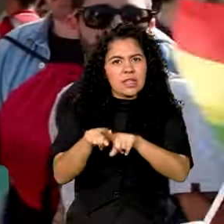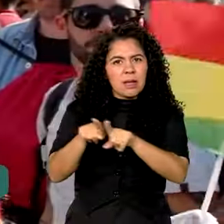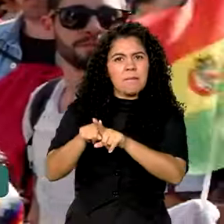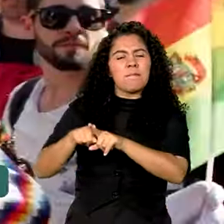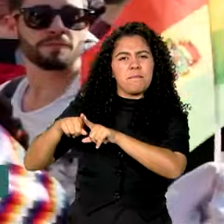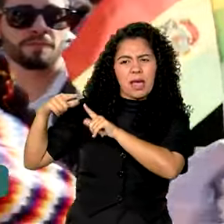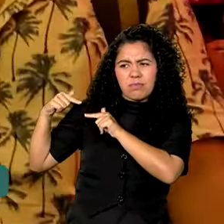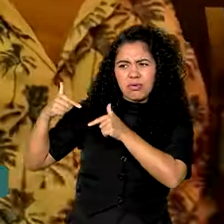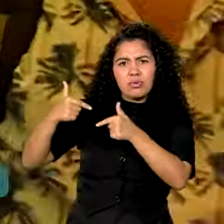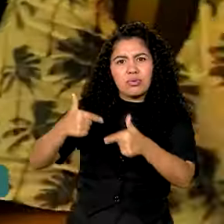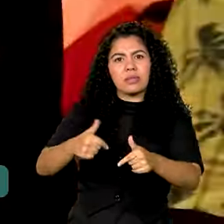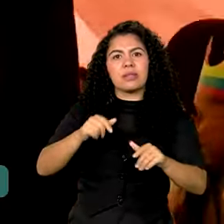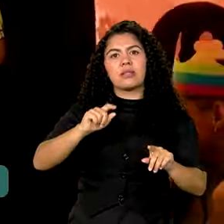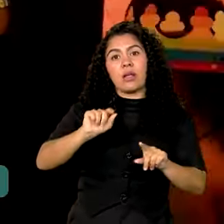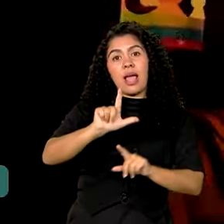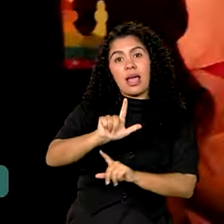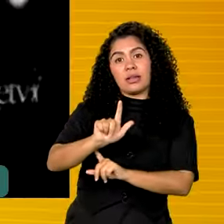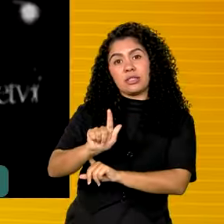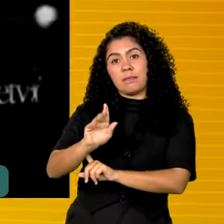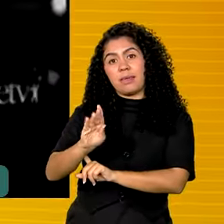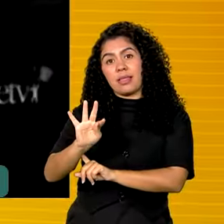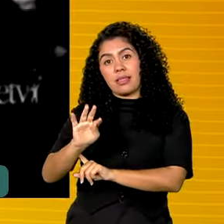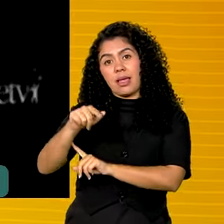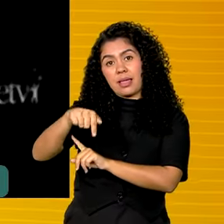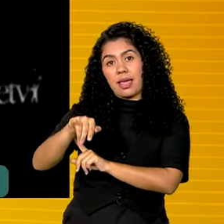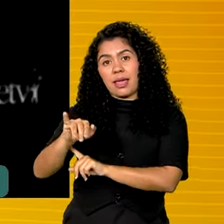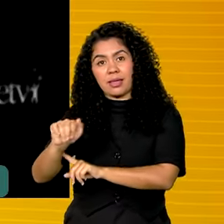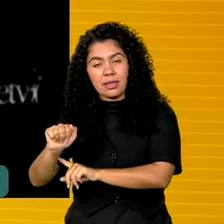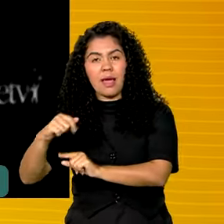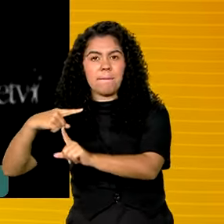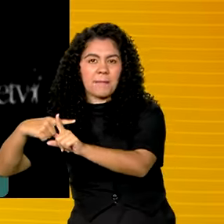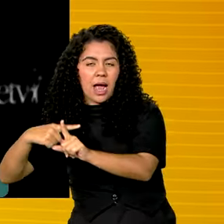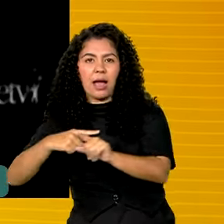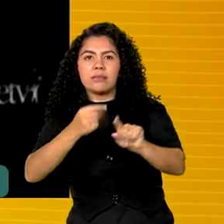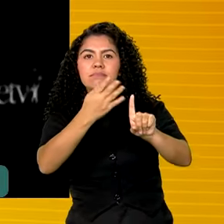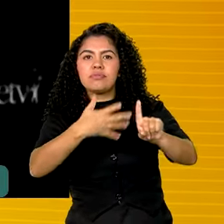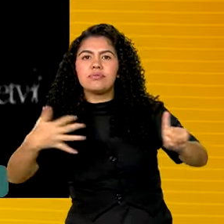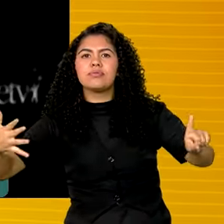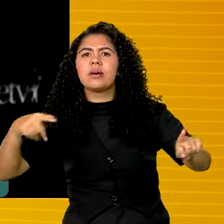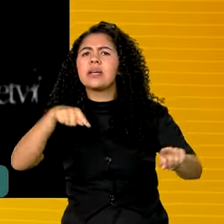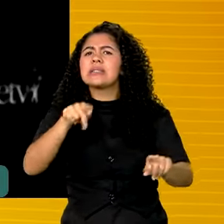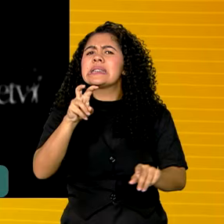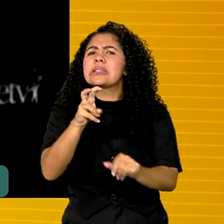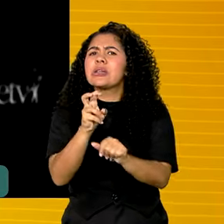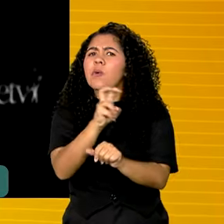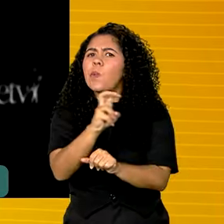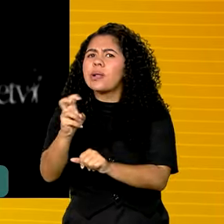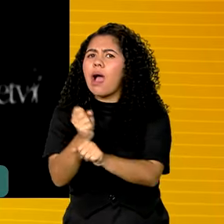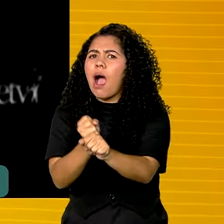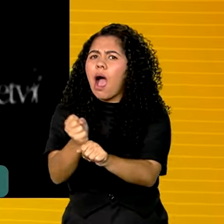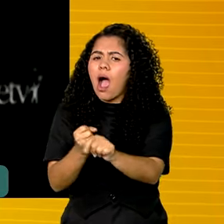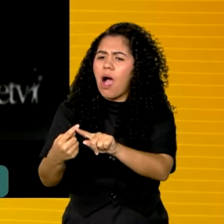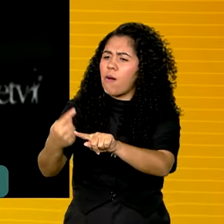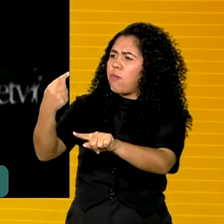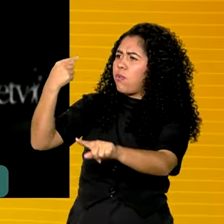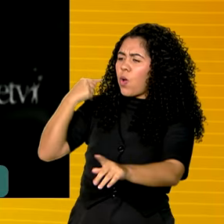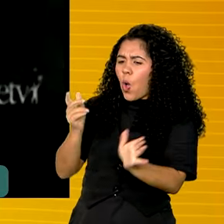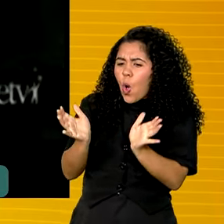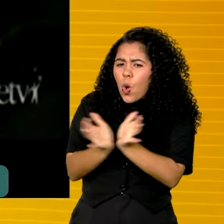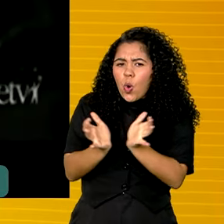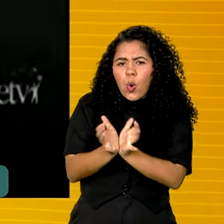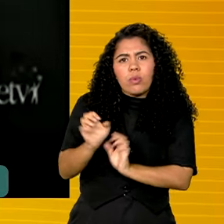LGBTQIA+. Tudo começou há 55 anos, quando um grupo de homossexuais